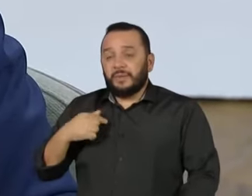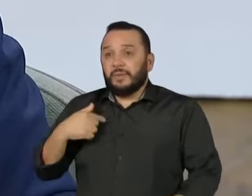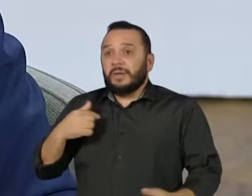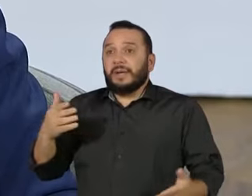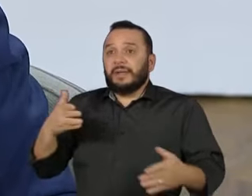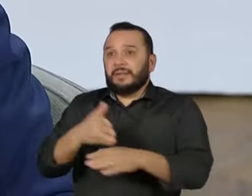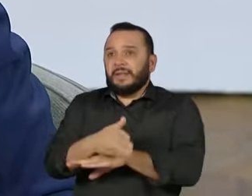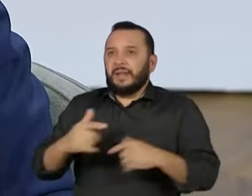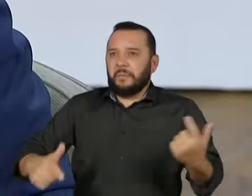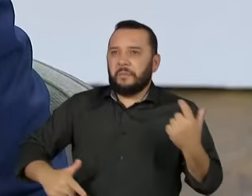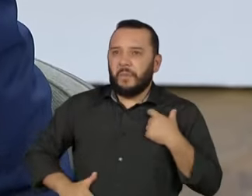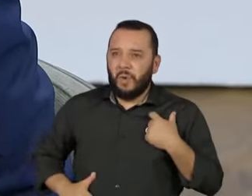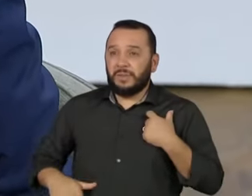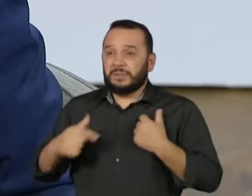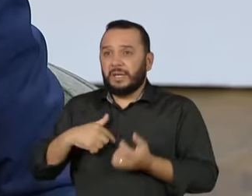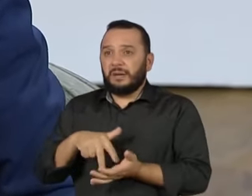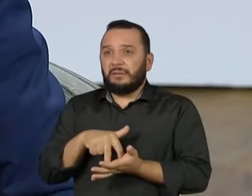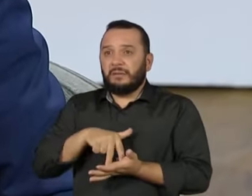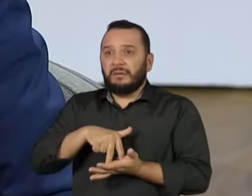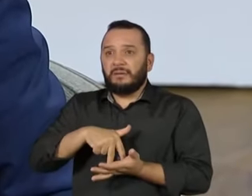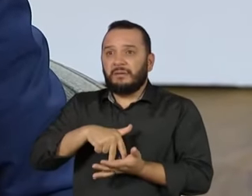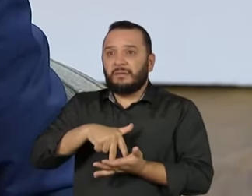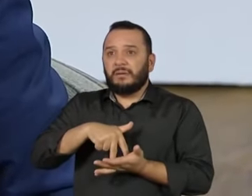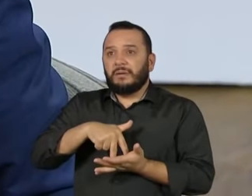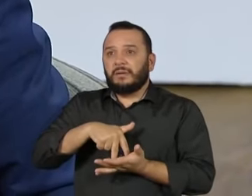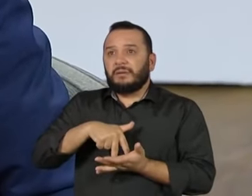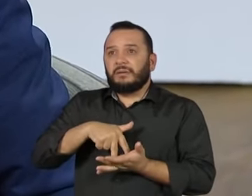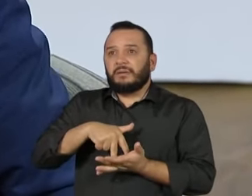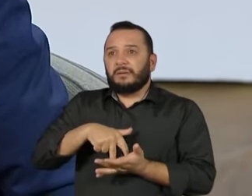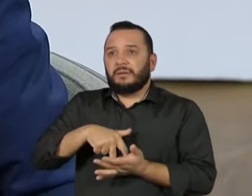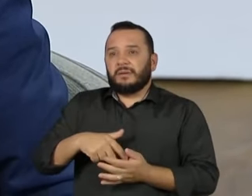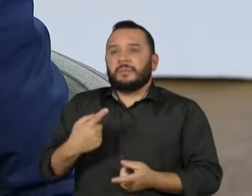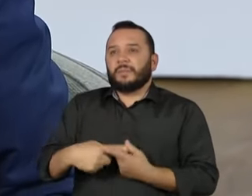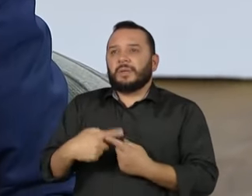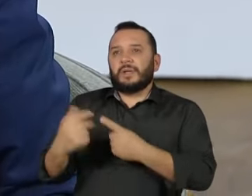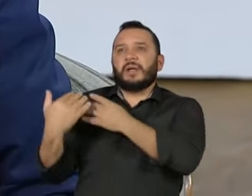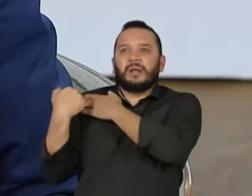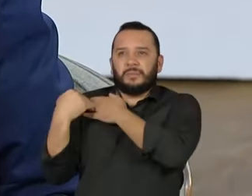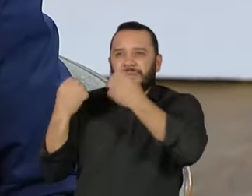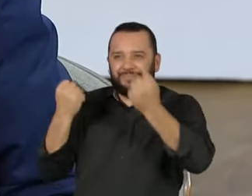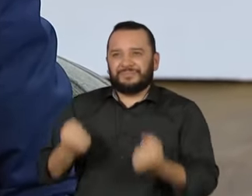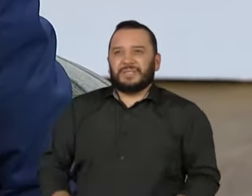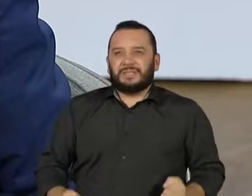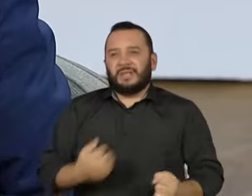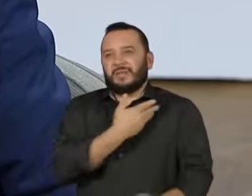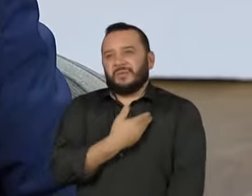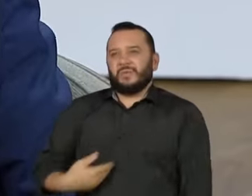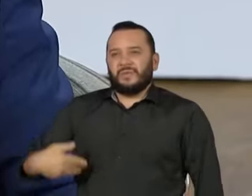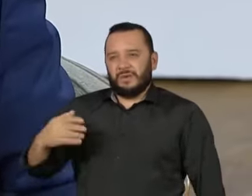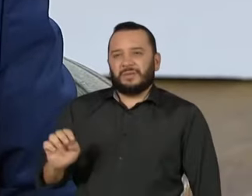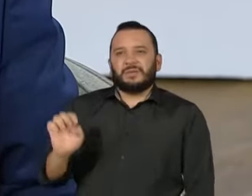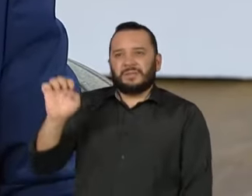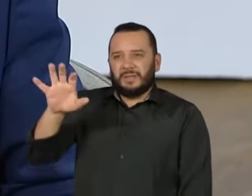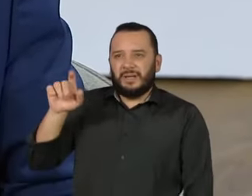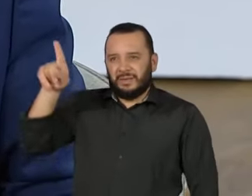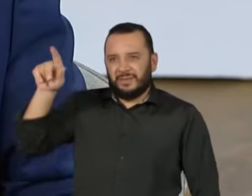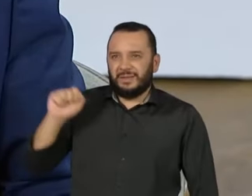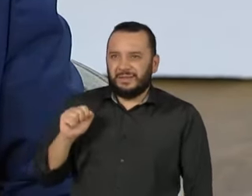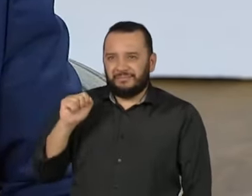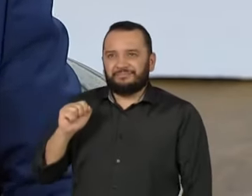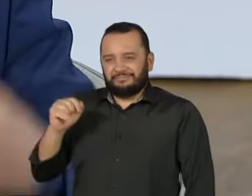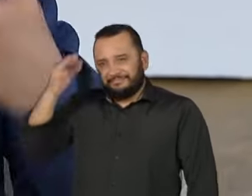tremia e eu não tenho vergonha de dizer isso. Pela minha responsabilidade, pelo que eu sabia que estava assumindo,